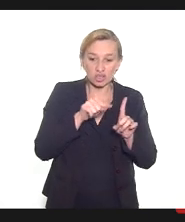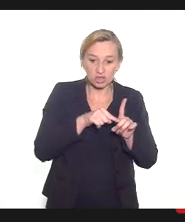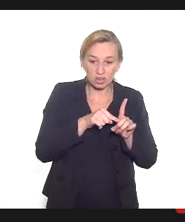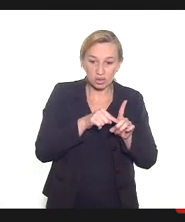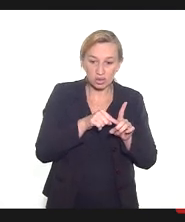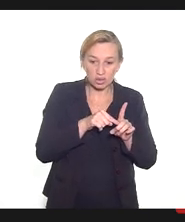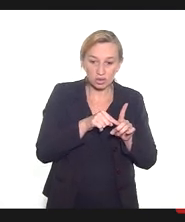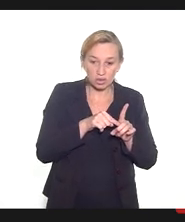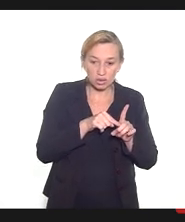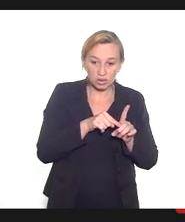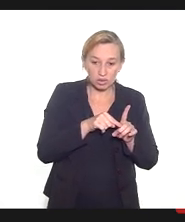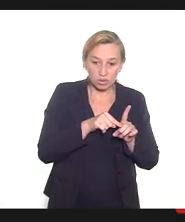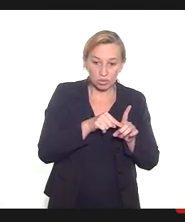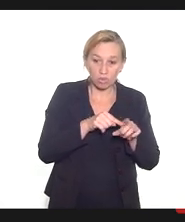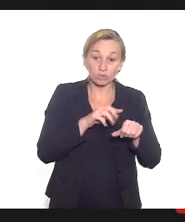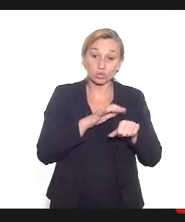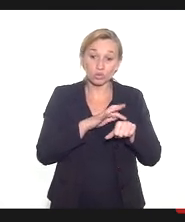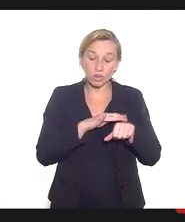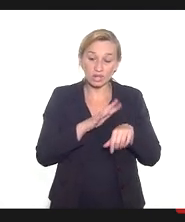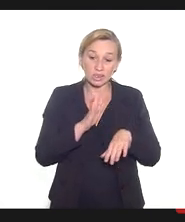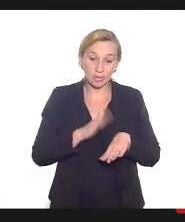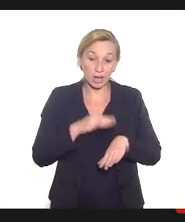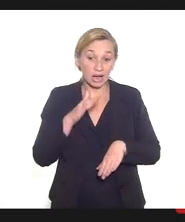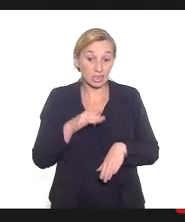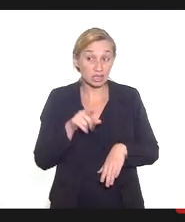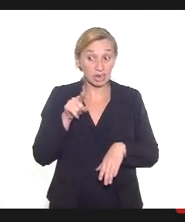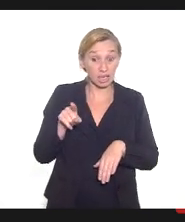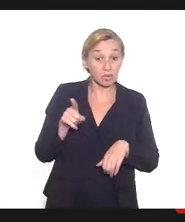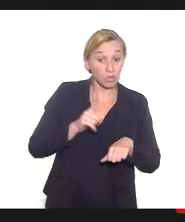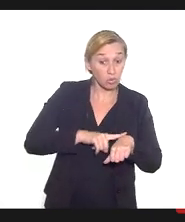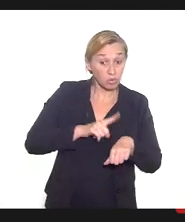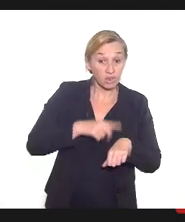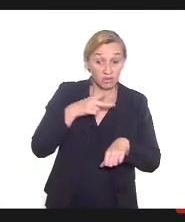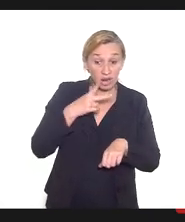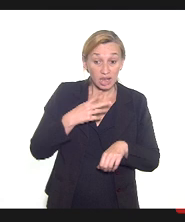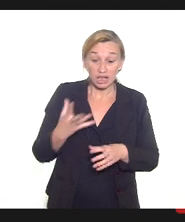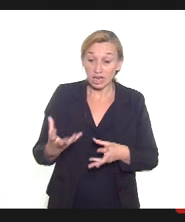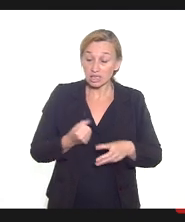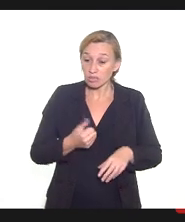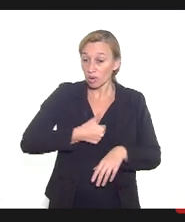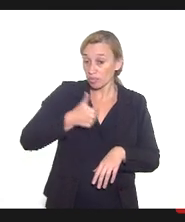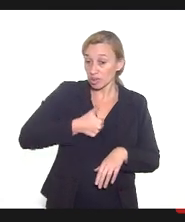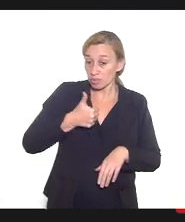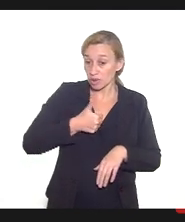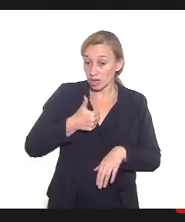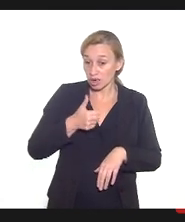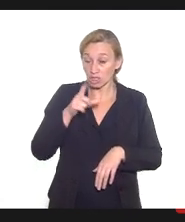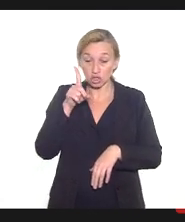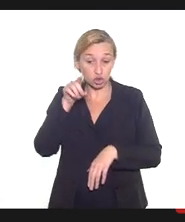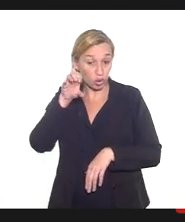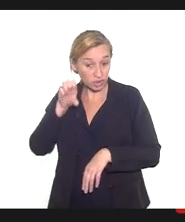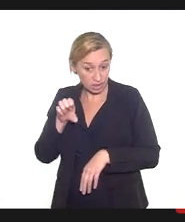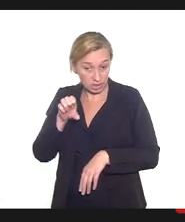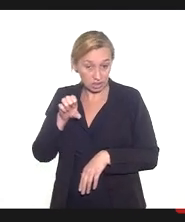comorbidades, e, naquele momento, dizer que quem tinha recebido a primeira dose de